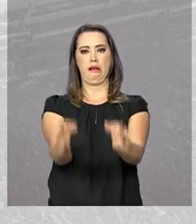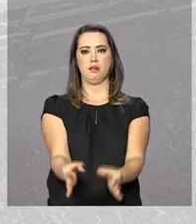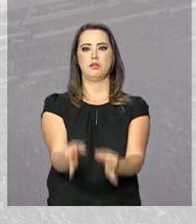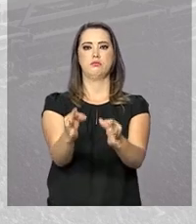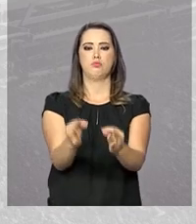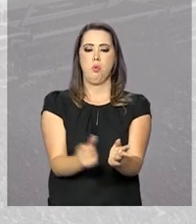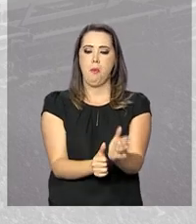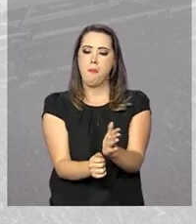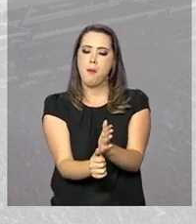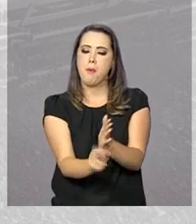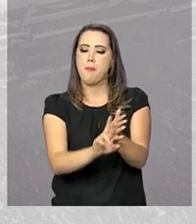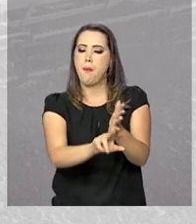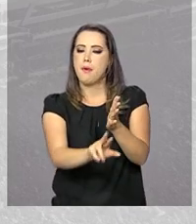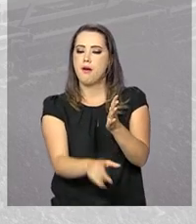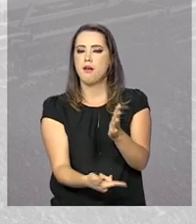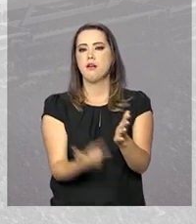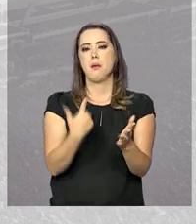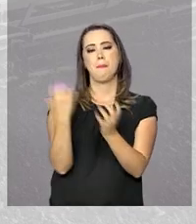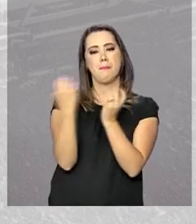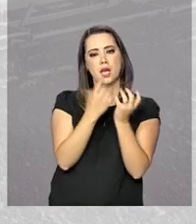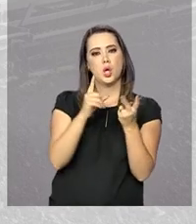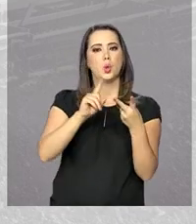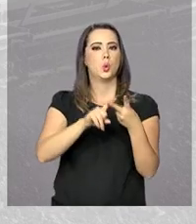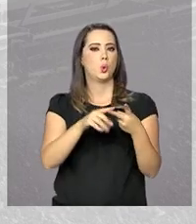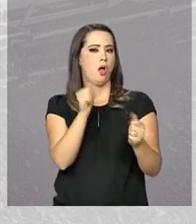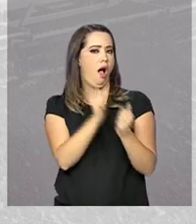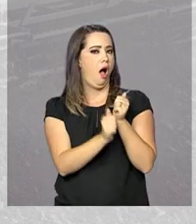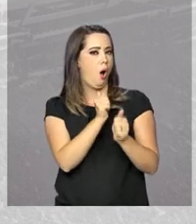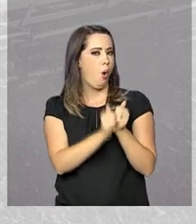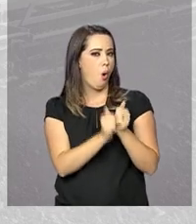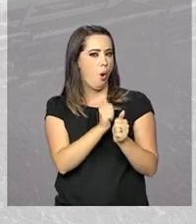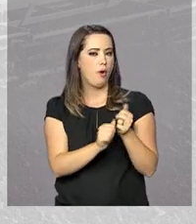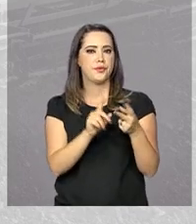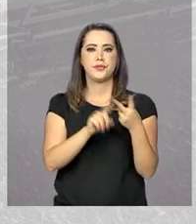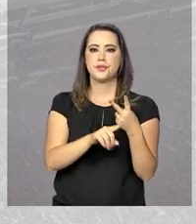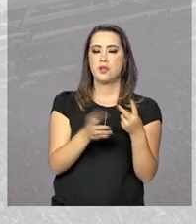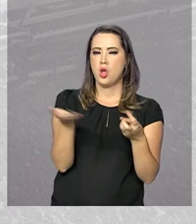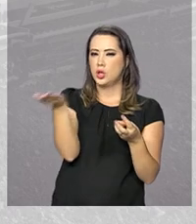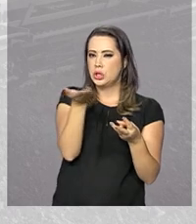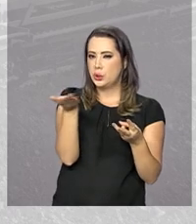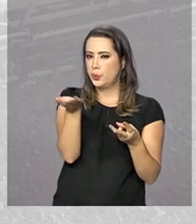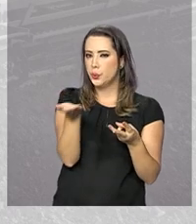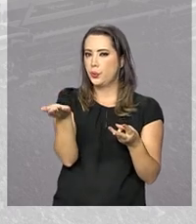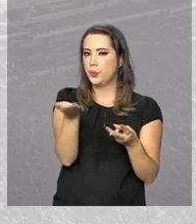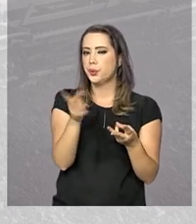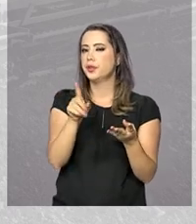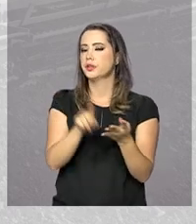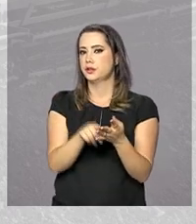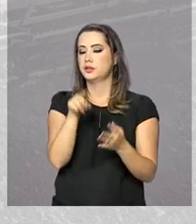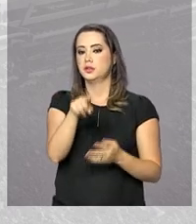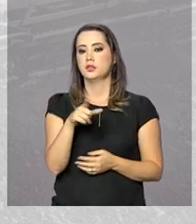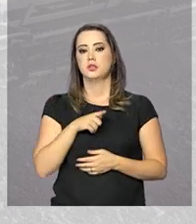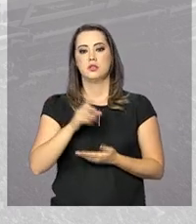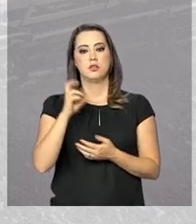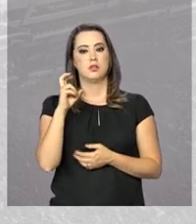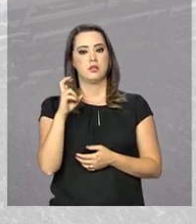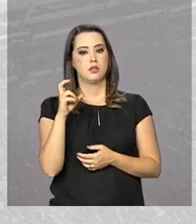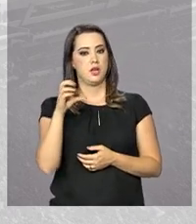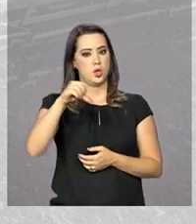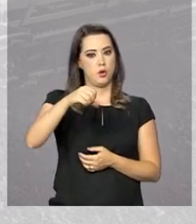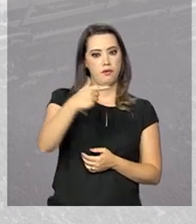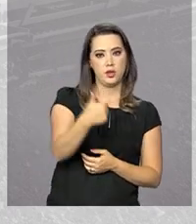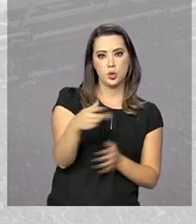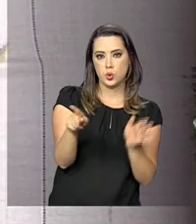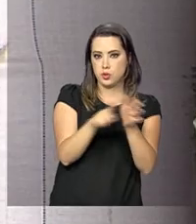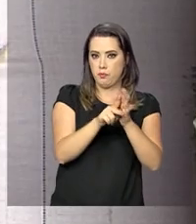milho, seguido de arroz e trigo. Os produtos estão em 92 armazéns próprios e 55 alugados em todos